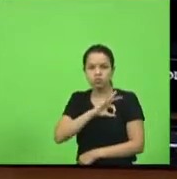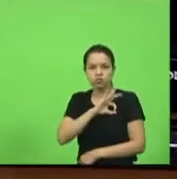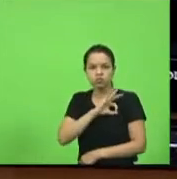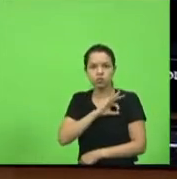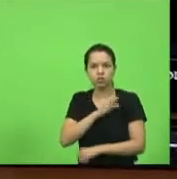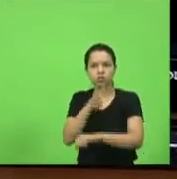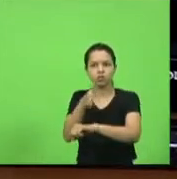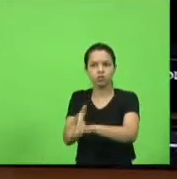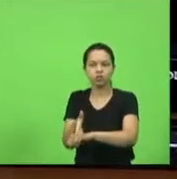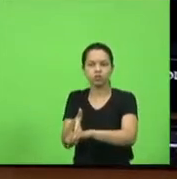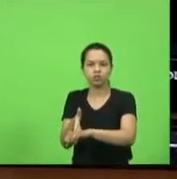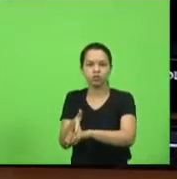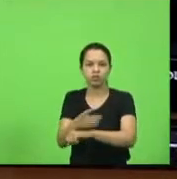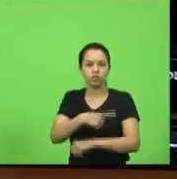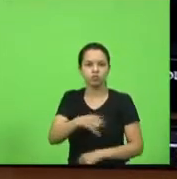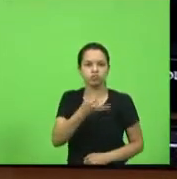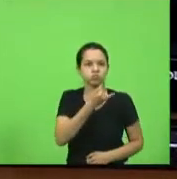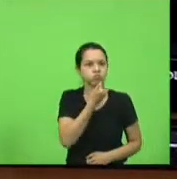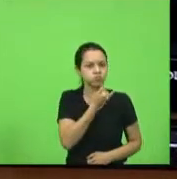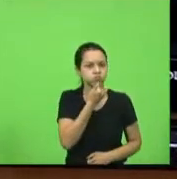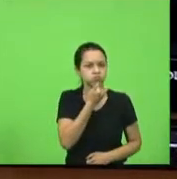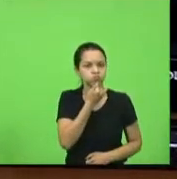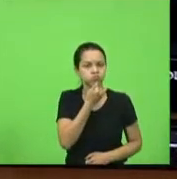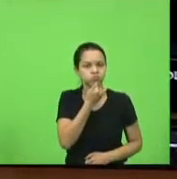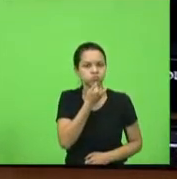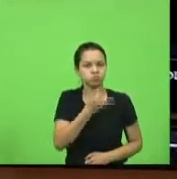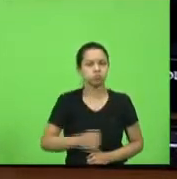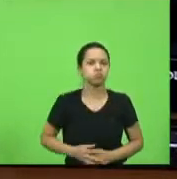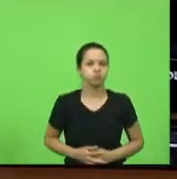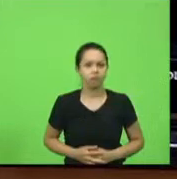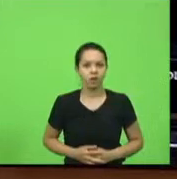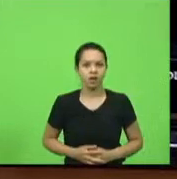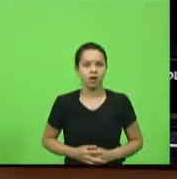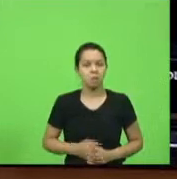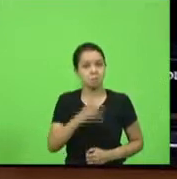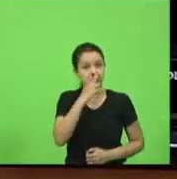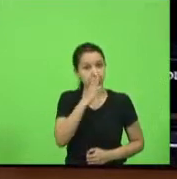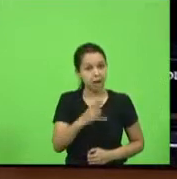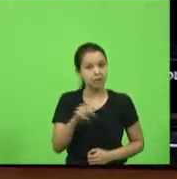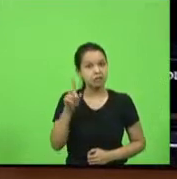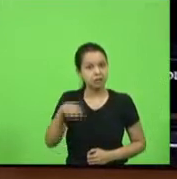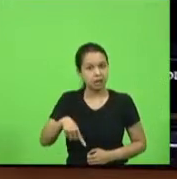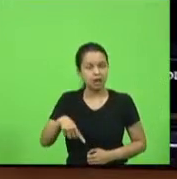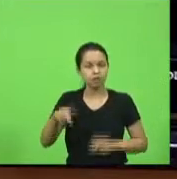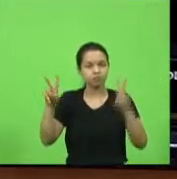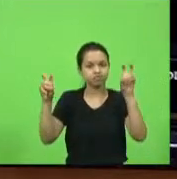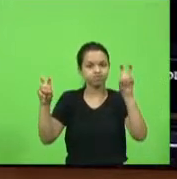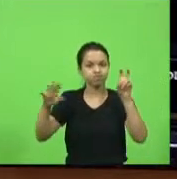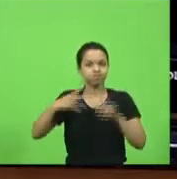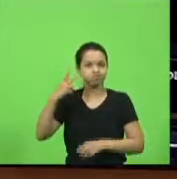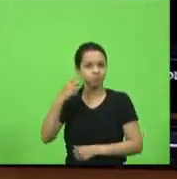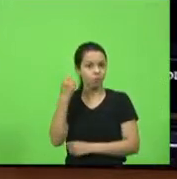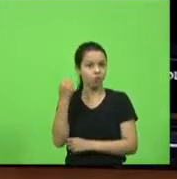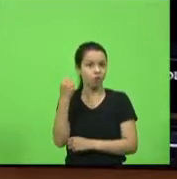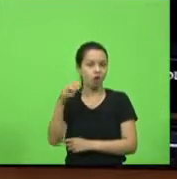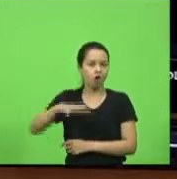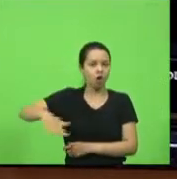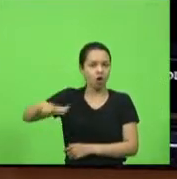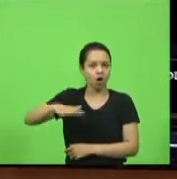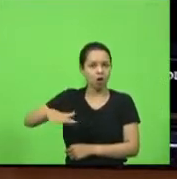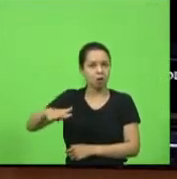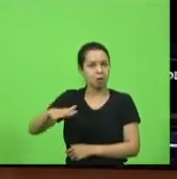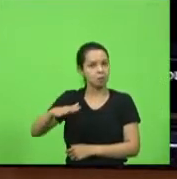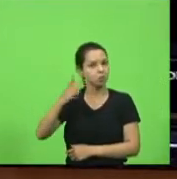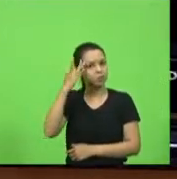Então, a gente fica muito chateado com isso. Parece que tem uma questão política muito forte. Não sei se é por causa do ex